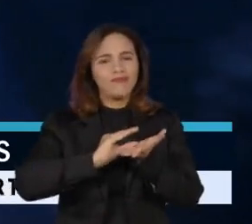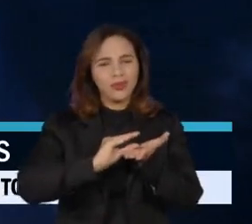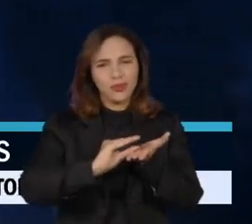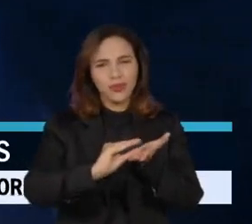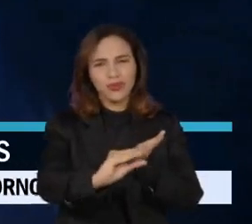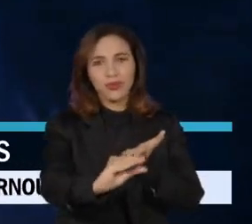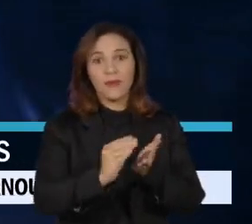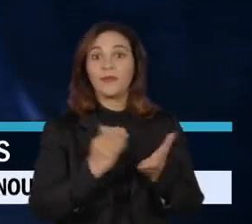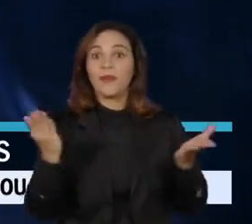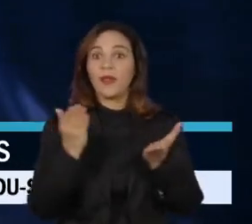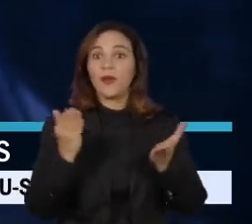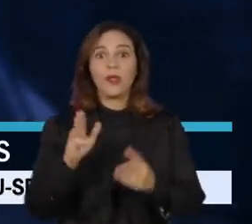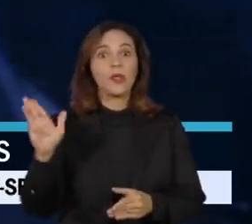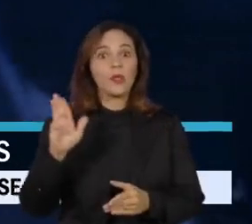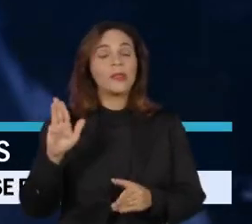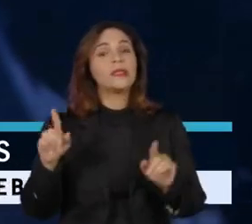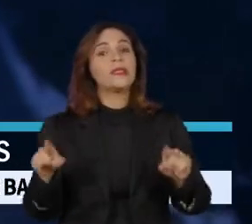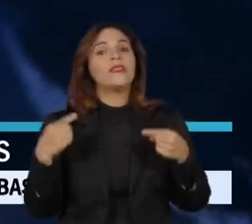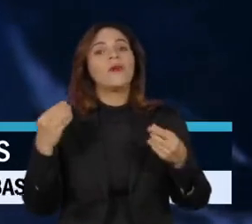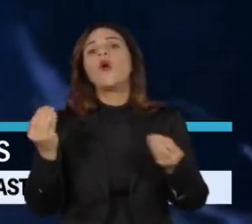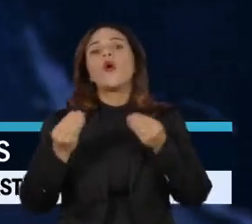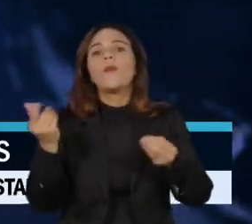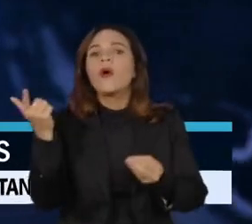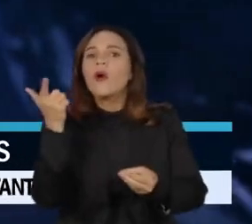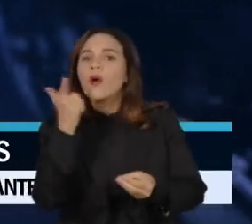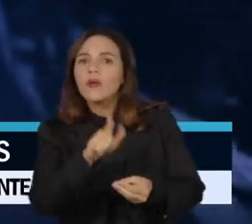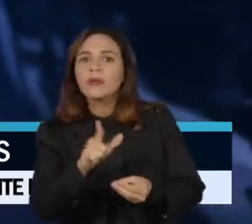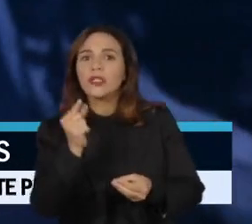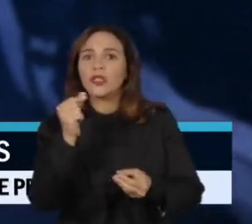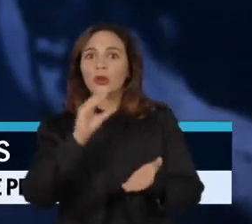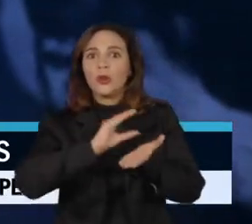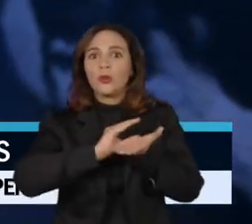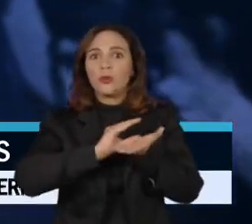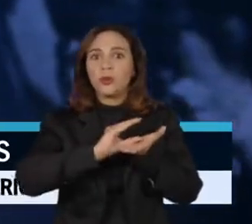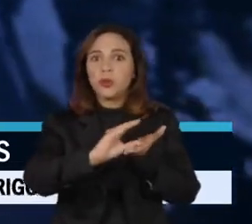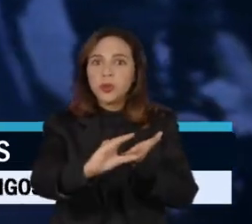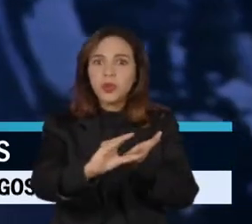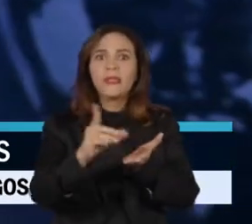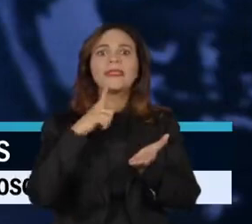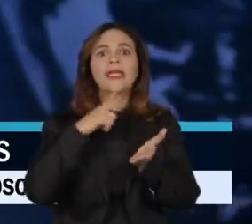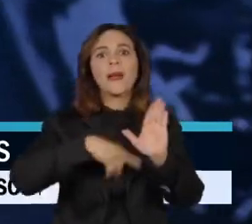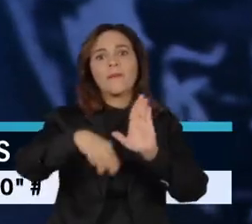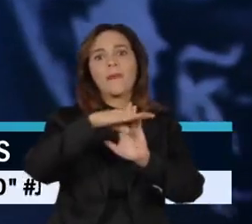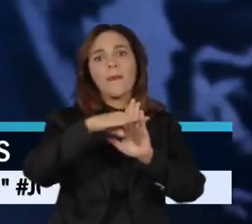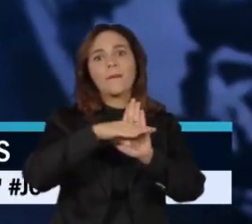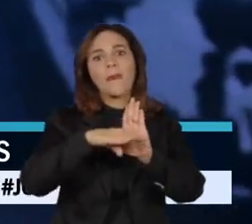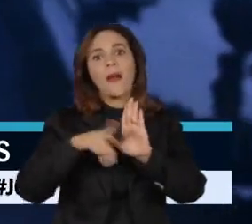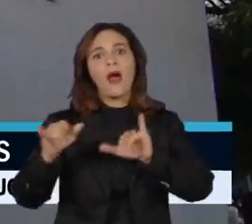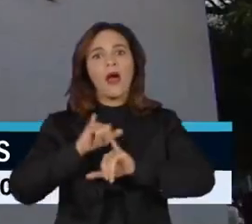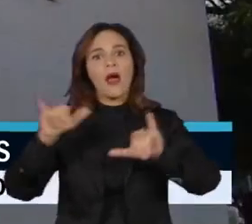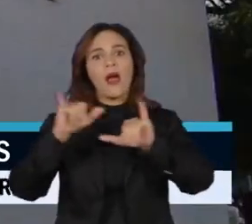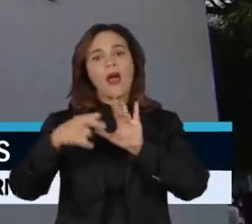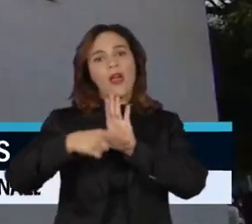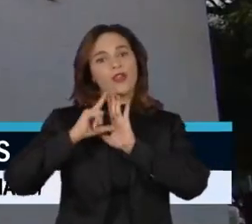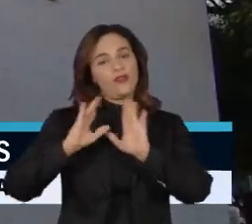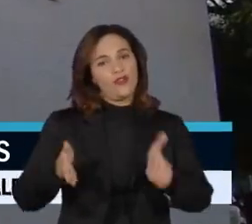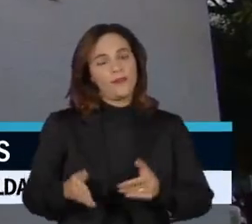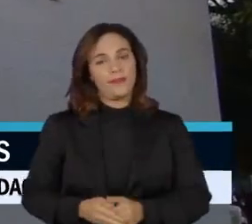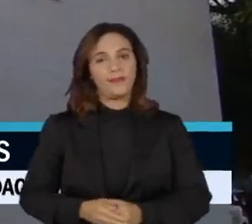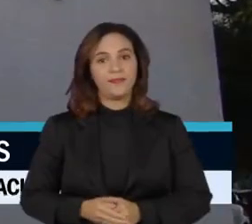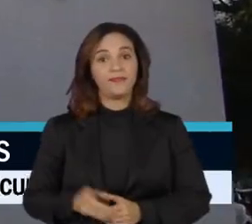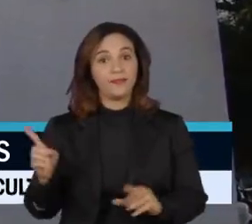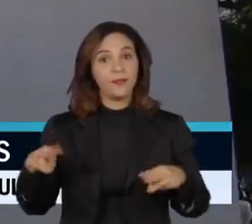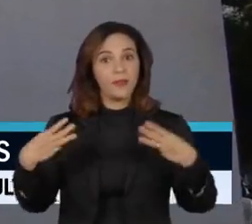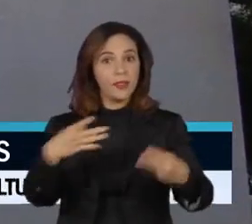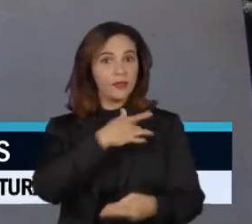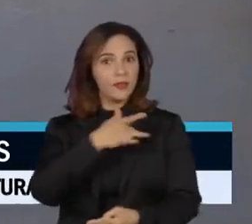presidente eleito agora é arrumar um jeito de garantir essa montanha de dinheiro para cumprir com os compromissos de campanha. O Ministério